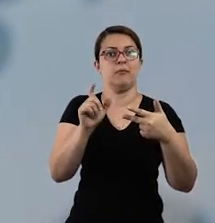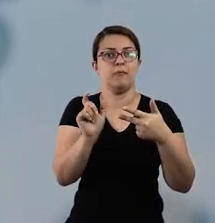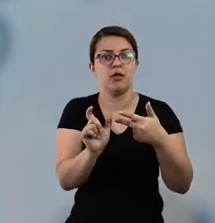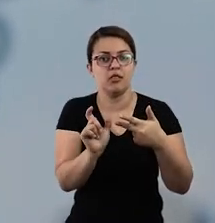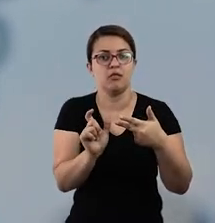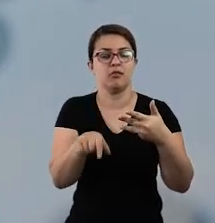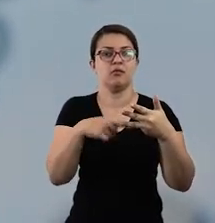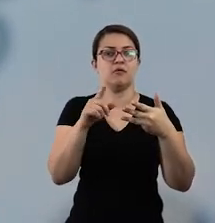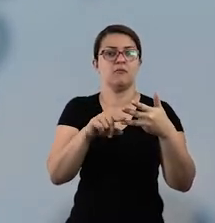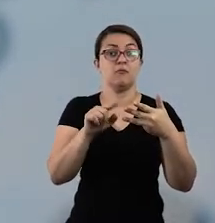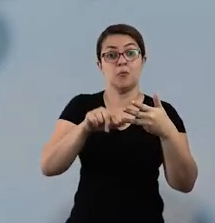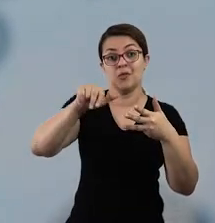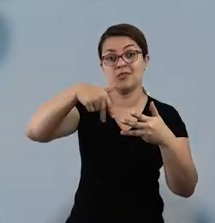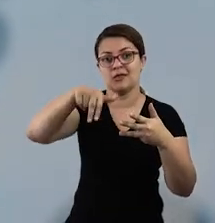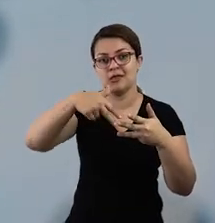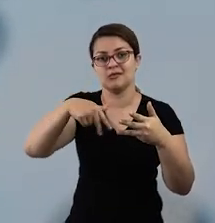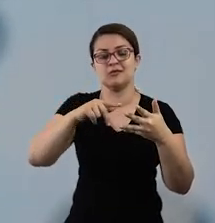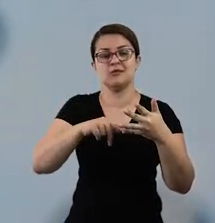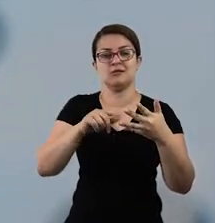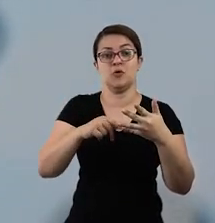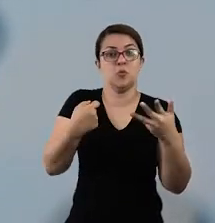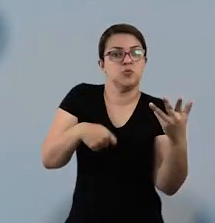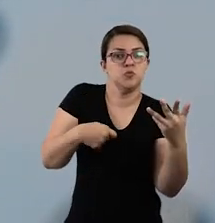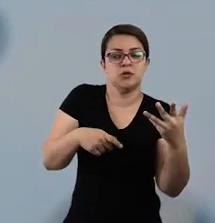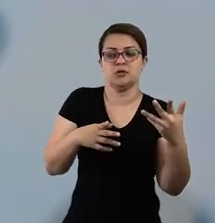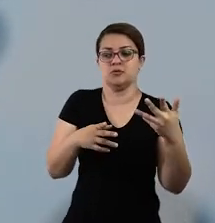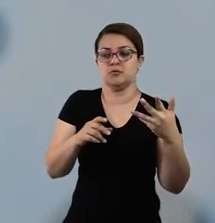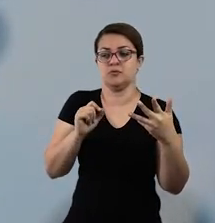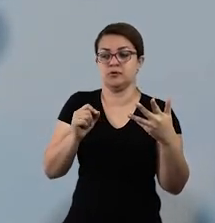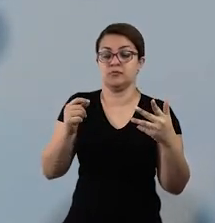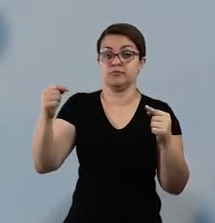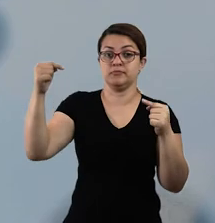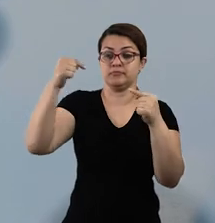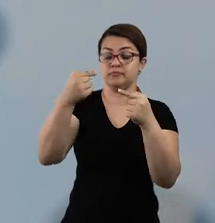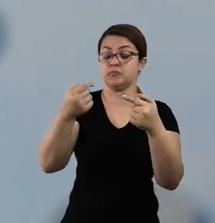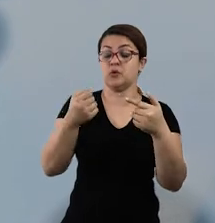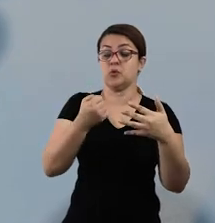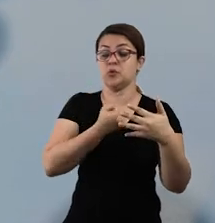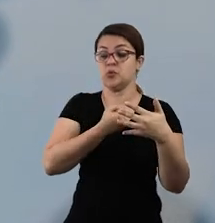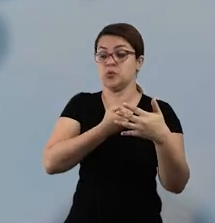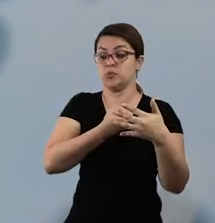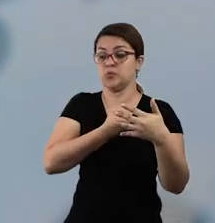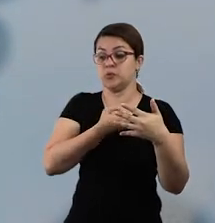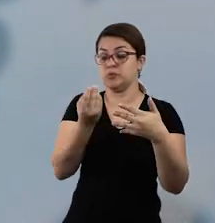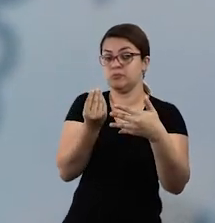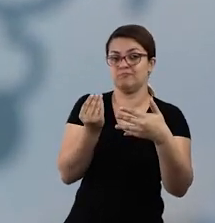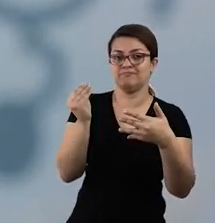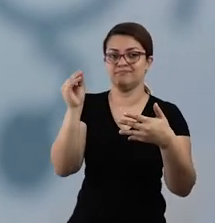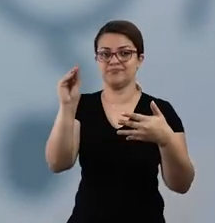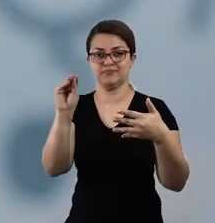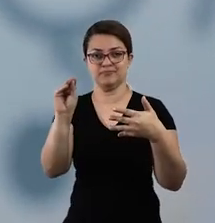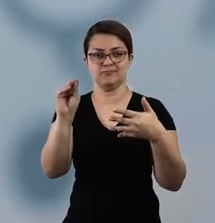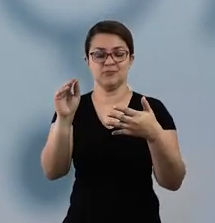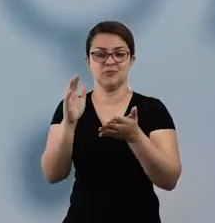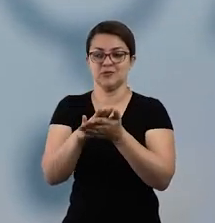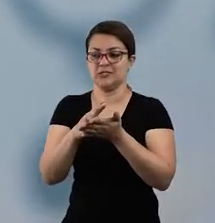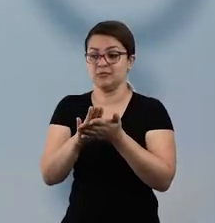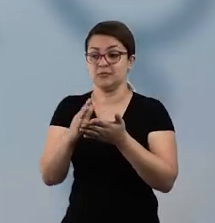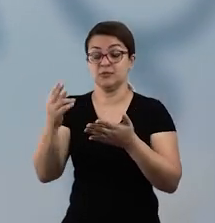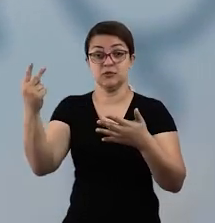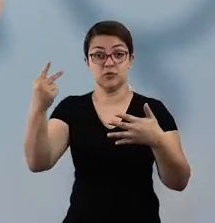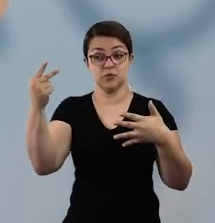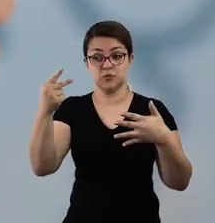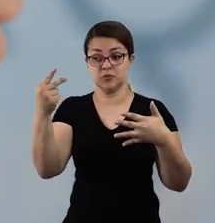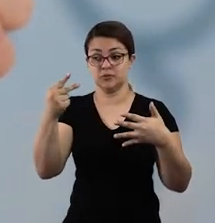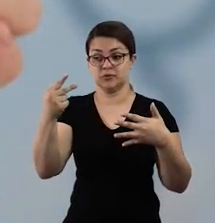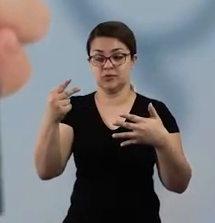uma dança? Então vão pegar o número 4 e colocar ali dentro da bolinha do samba. Aí vai para